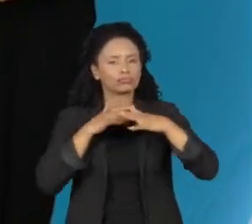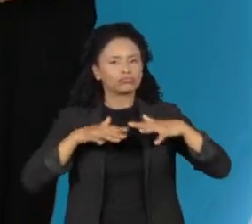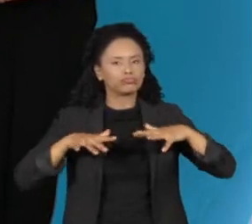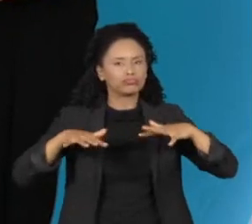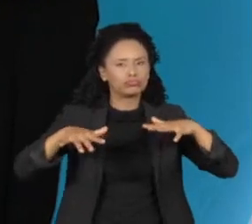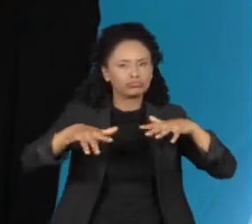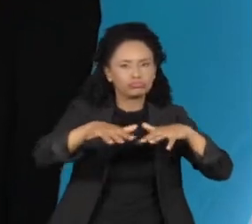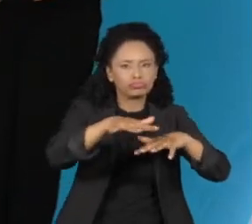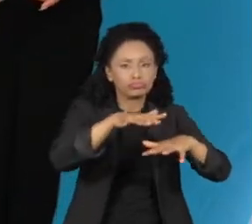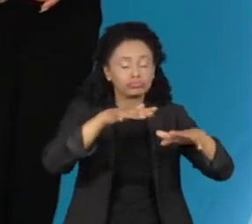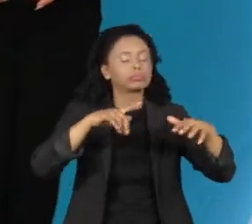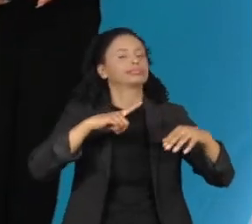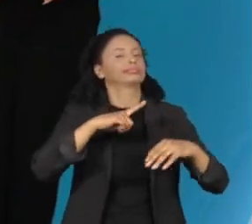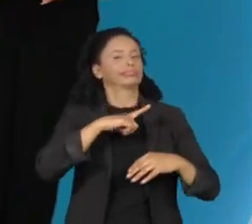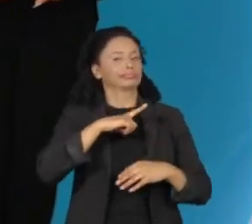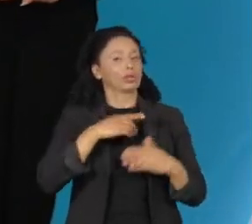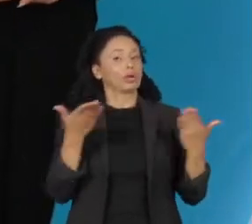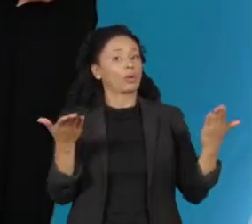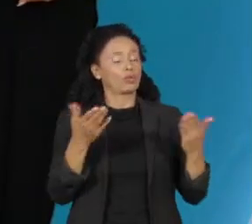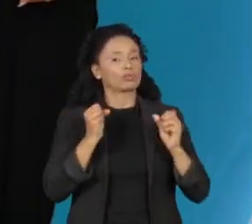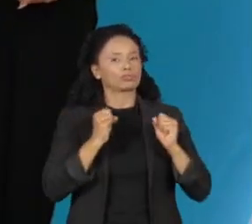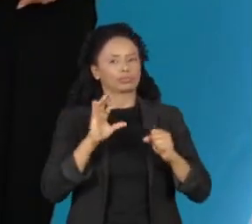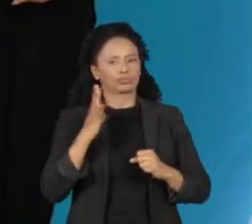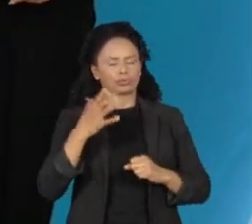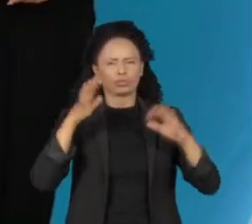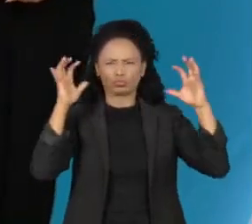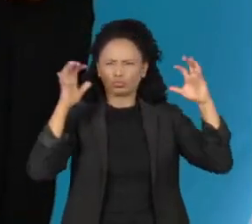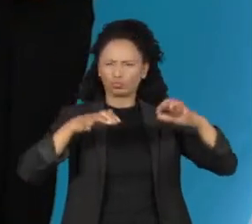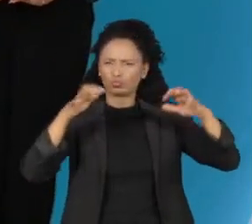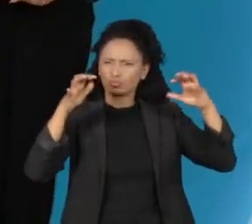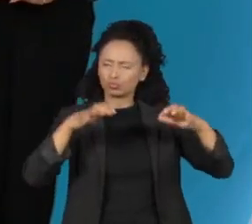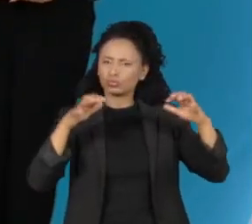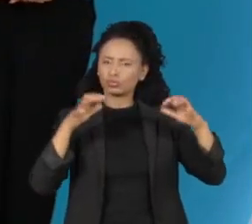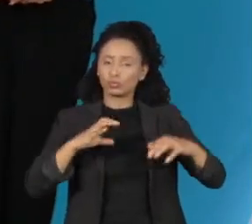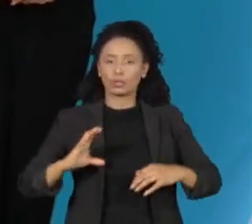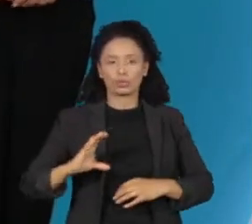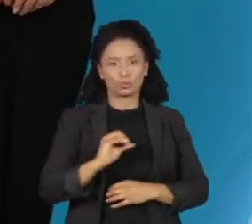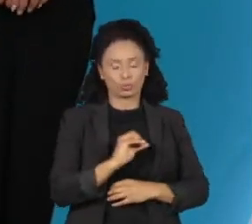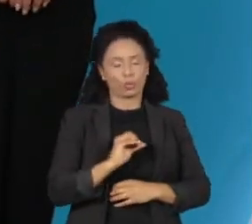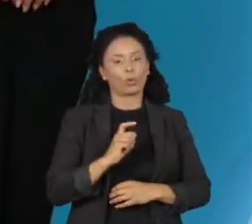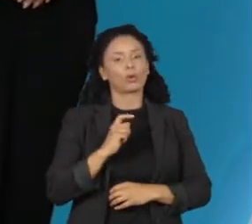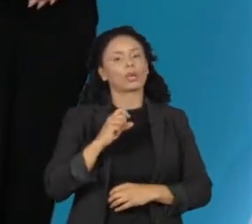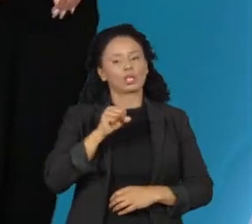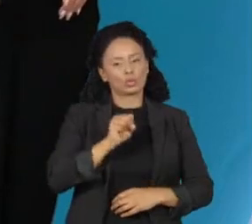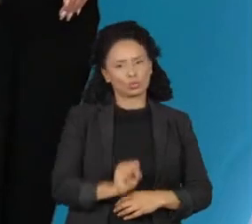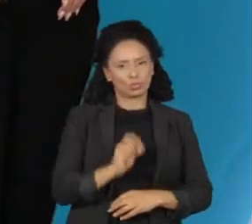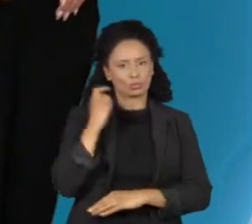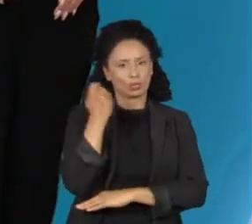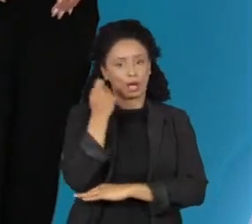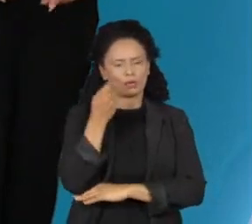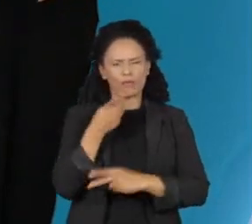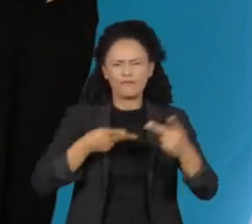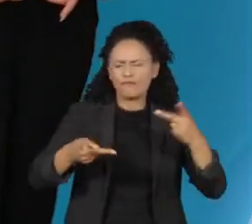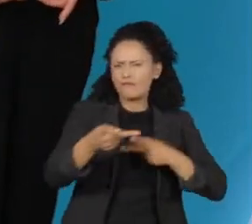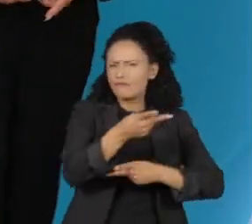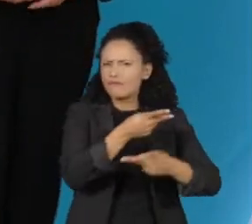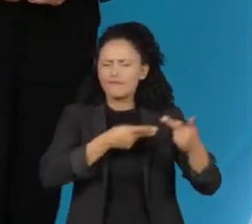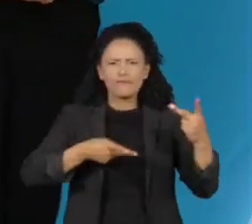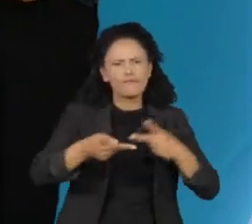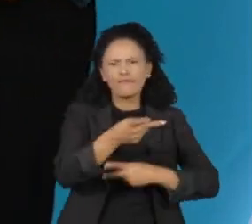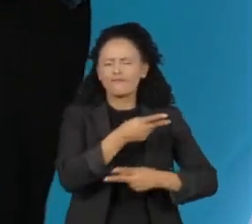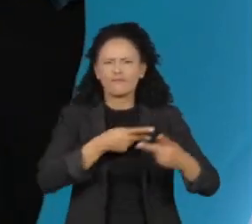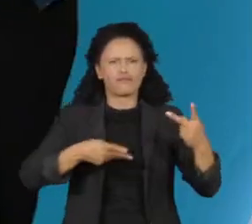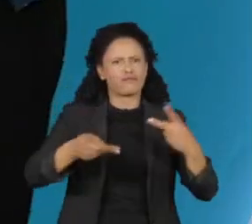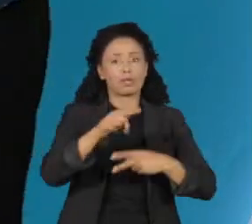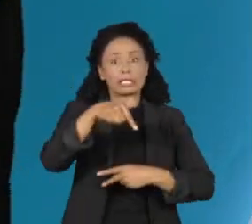costa do estado. Hoje tem previsão de temporais por todo o oeste e extremo sul gaúcho, até com rajadas de vento passando dos